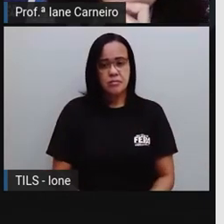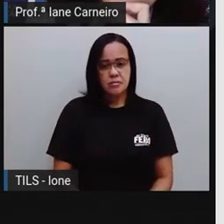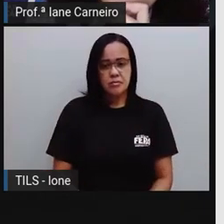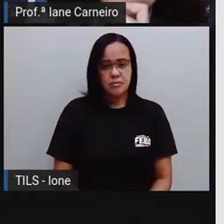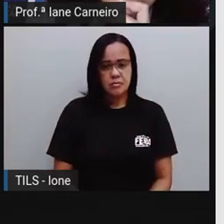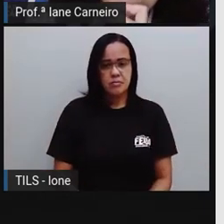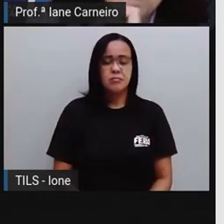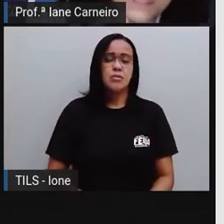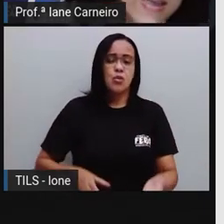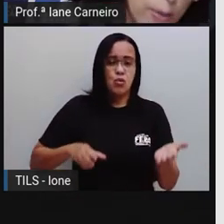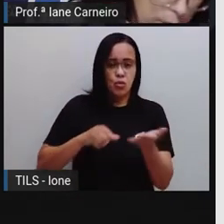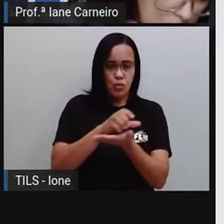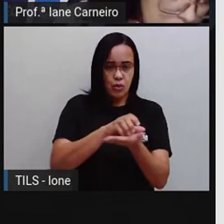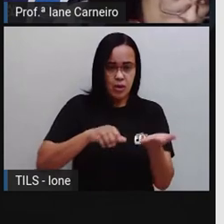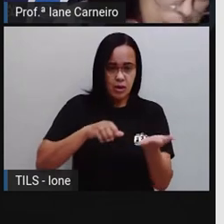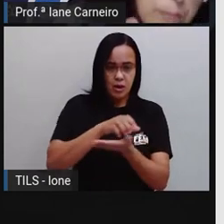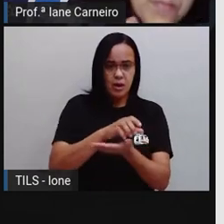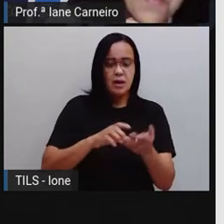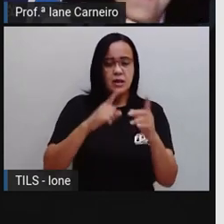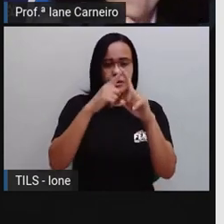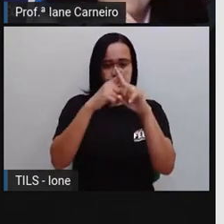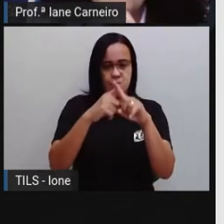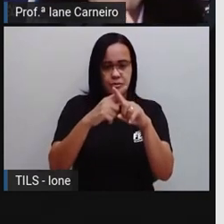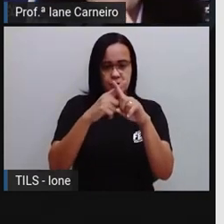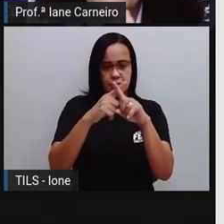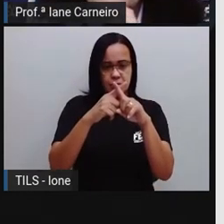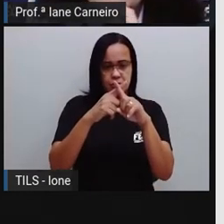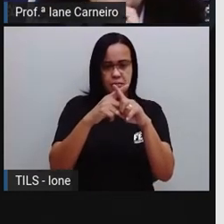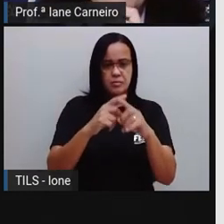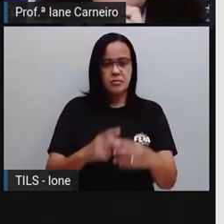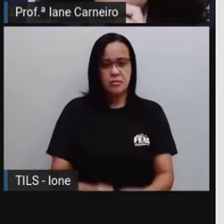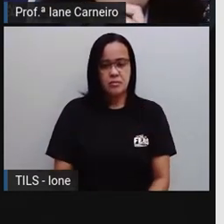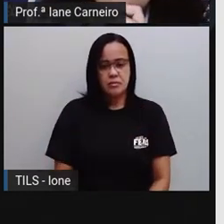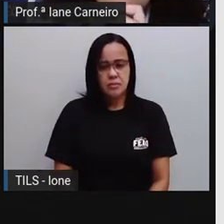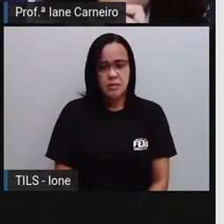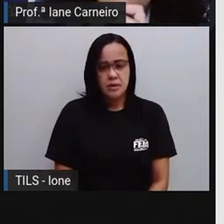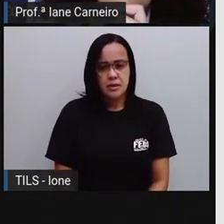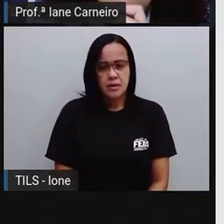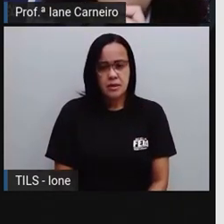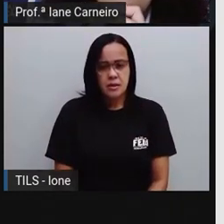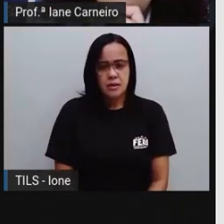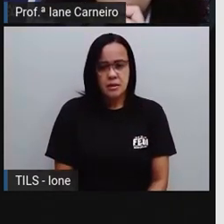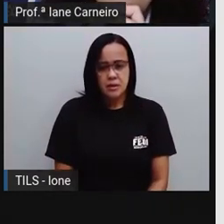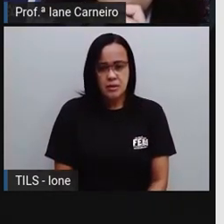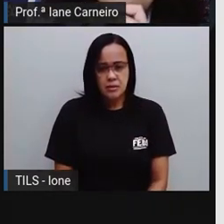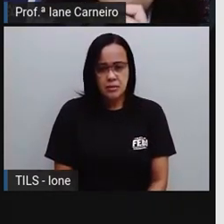O carrinho. Vamos marcar ali o carrinho. Pronto, vamos ver se a gente acertou.